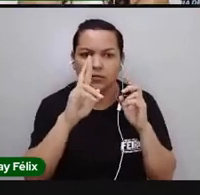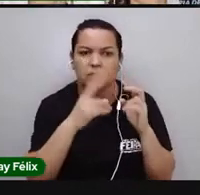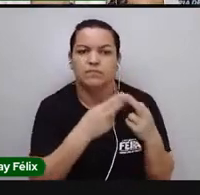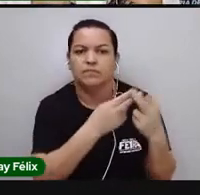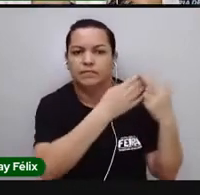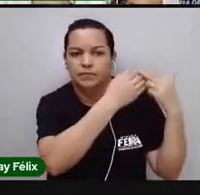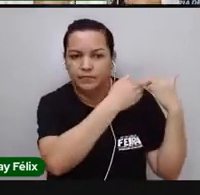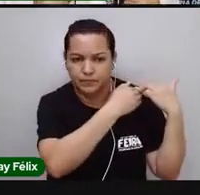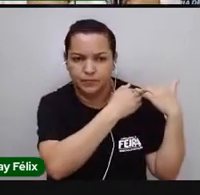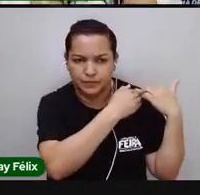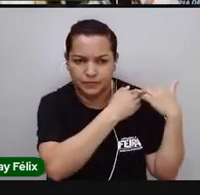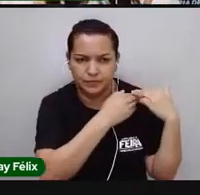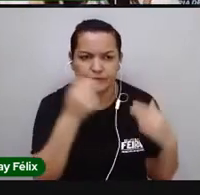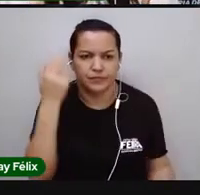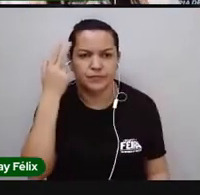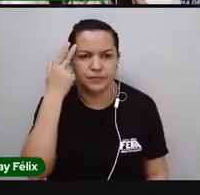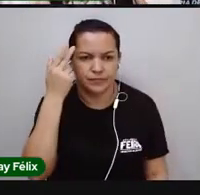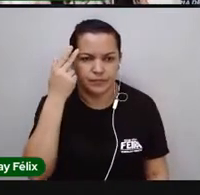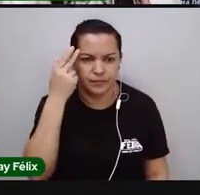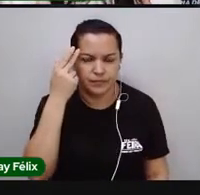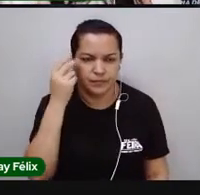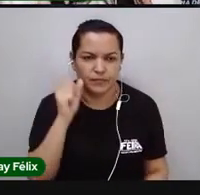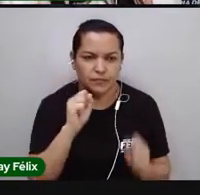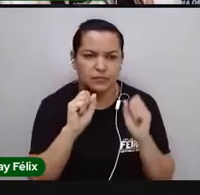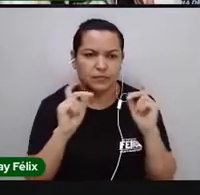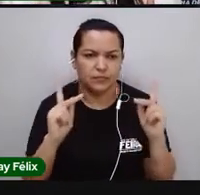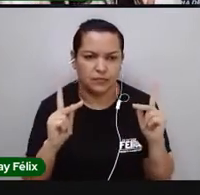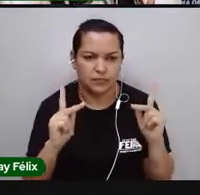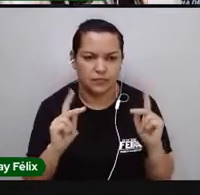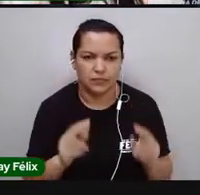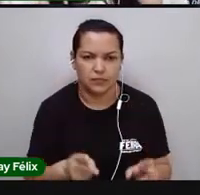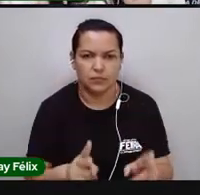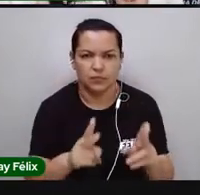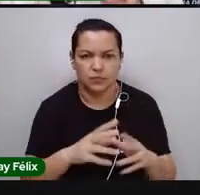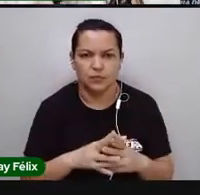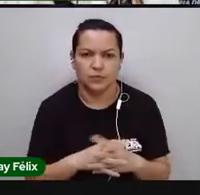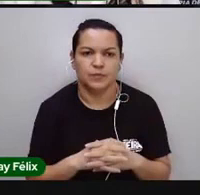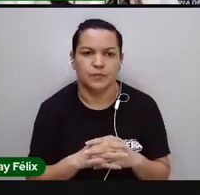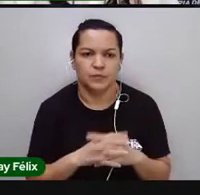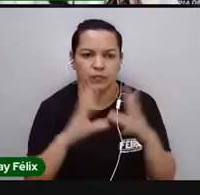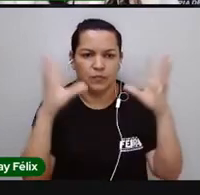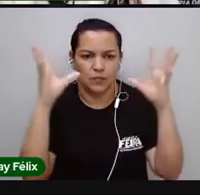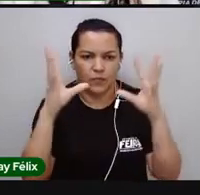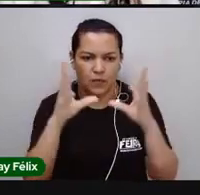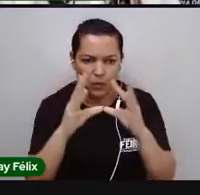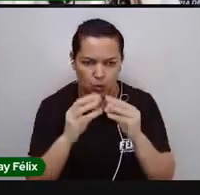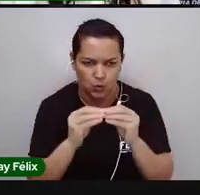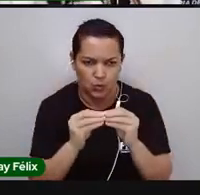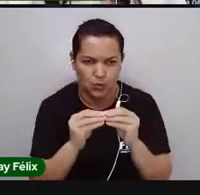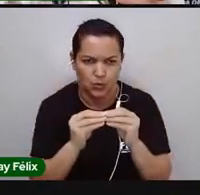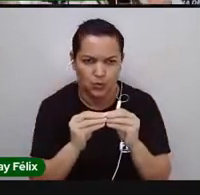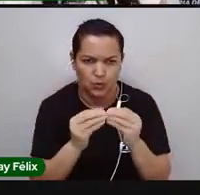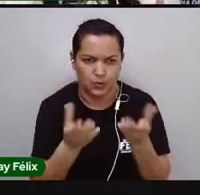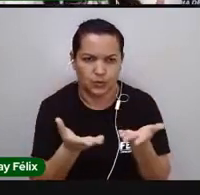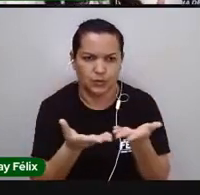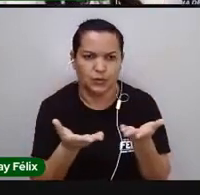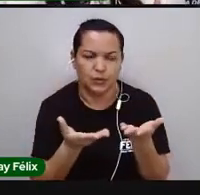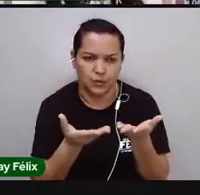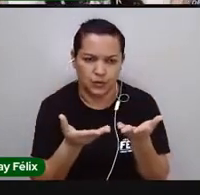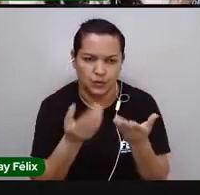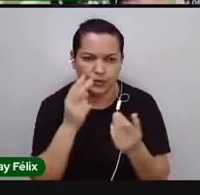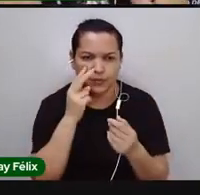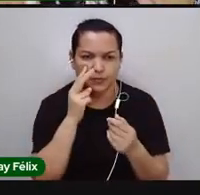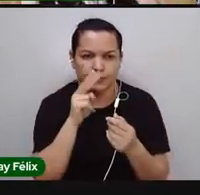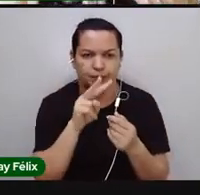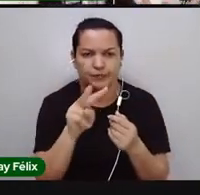Tranquilo até aqui? Ok? Vamos seguindo. Então, resumindo a nossa aula de hoje. A gente viu